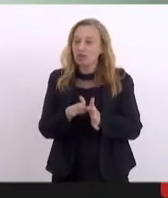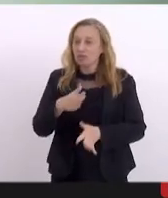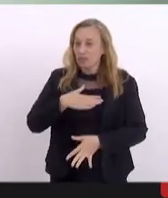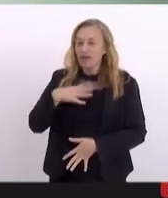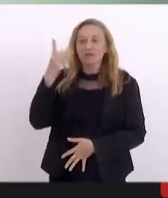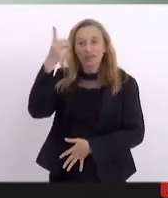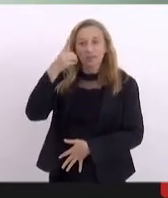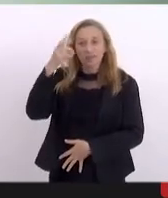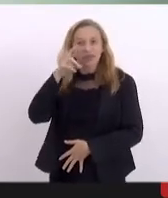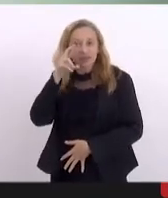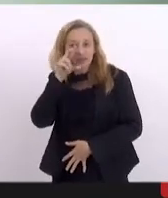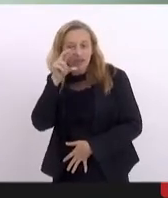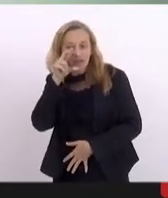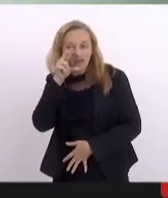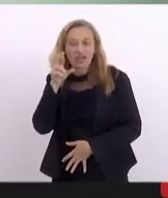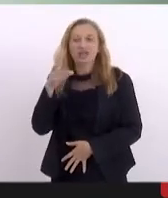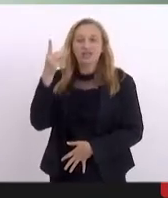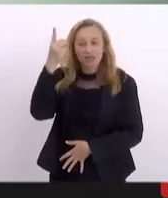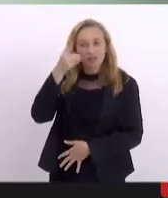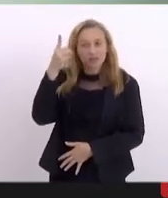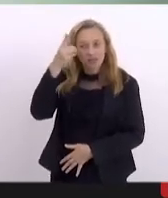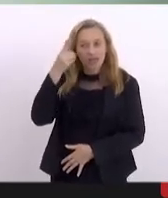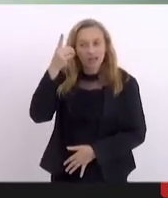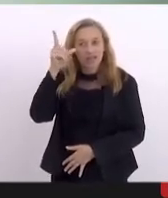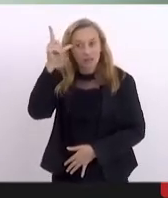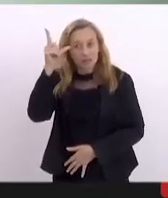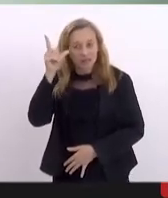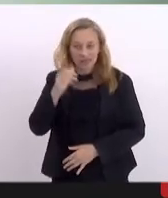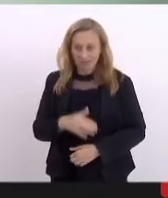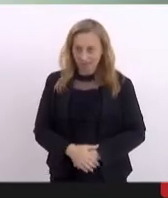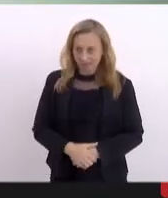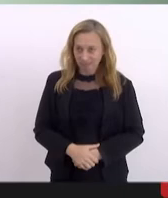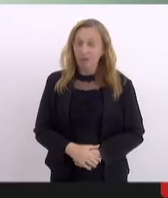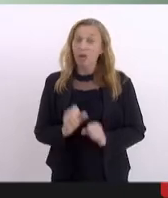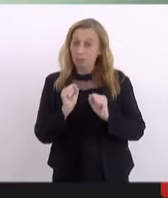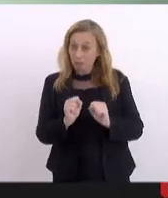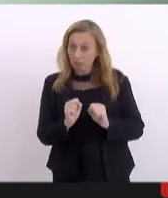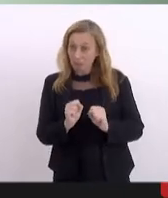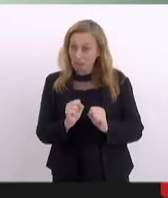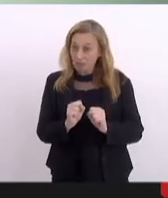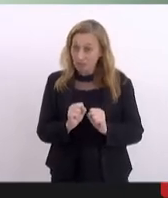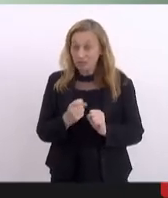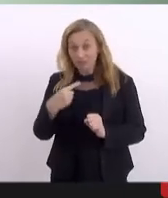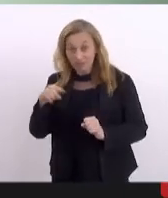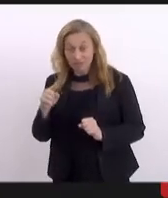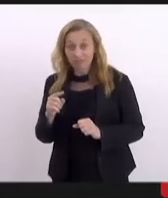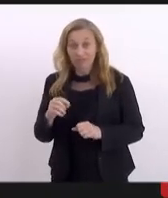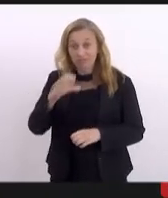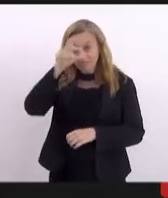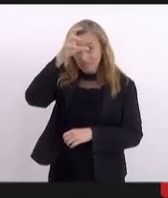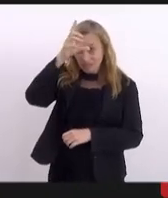deputado Rosenberg e da deputada Lucinha. Posso ir, deputada Tia Ju?